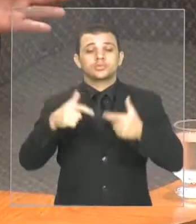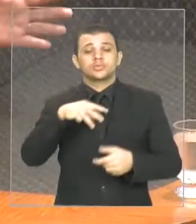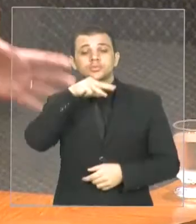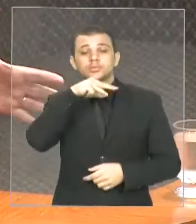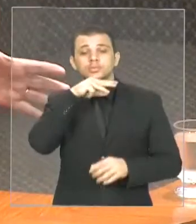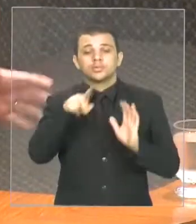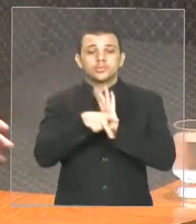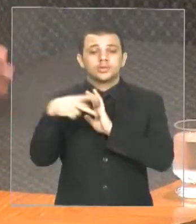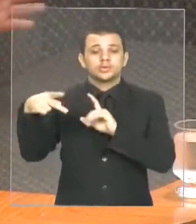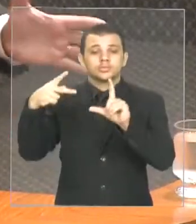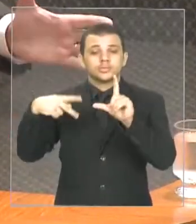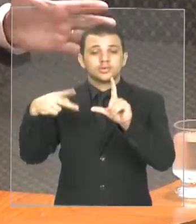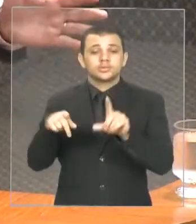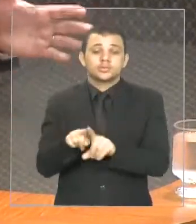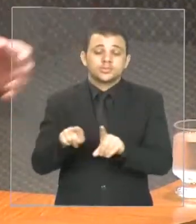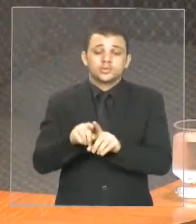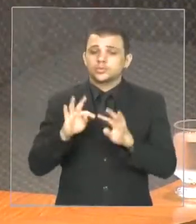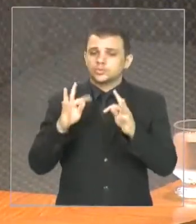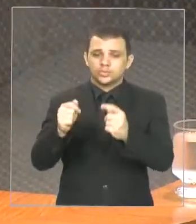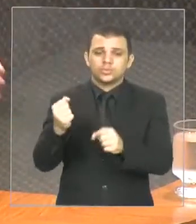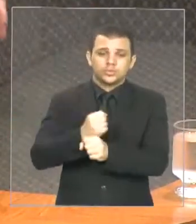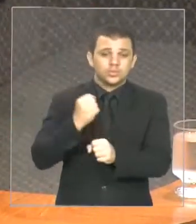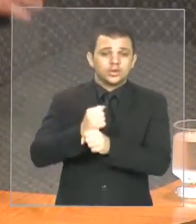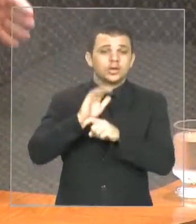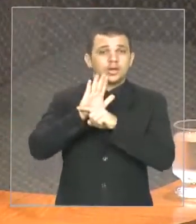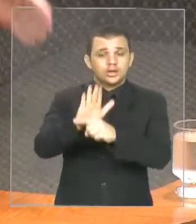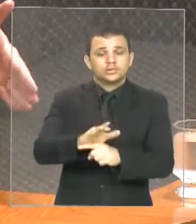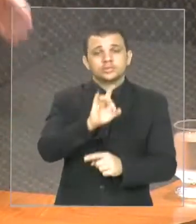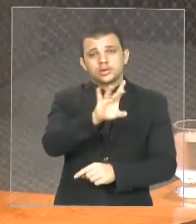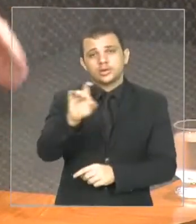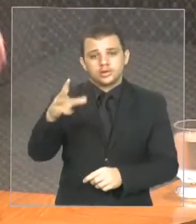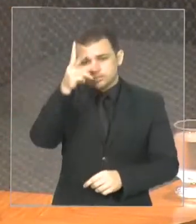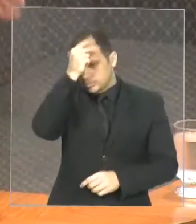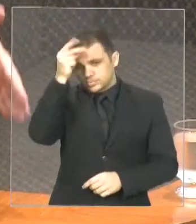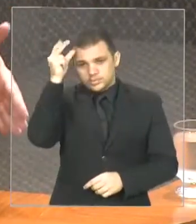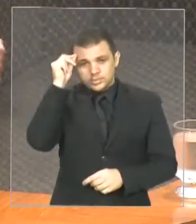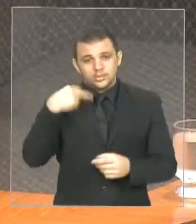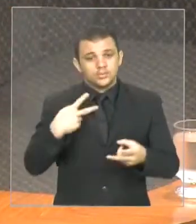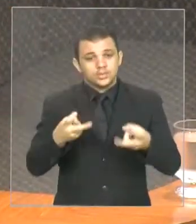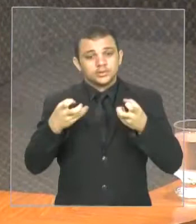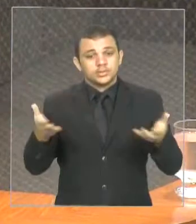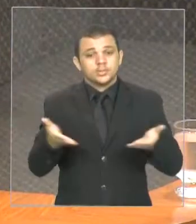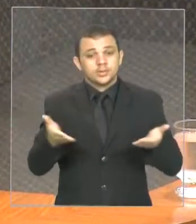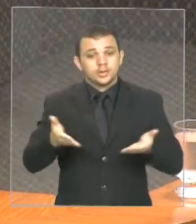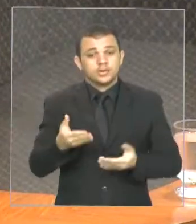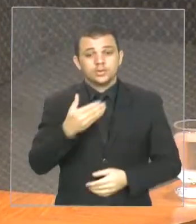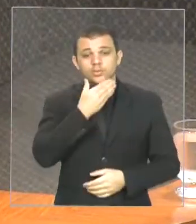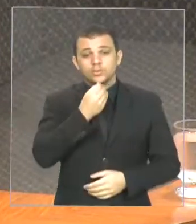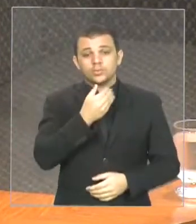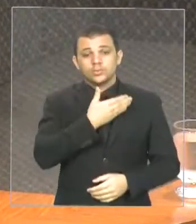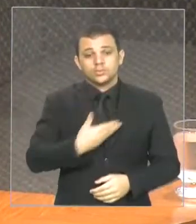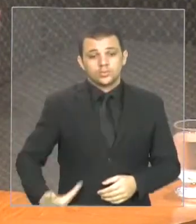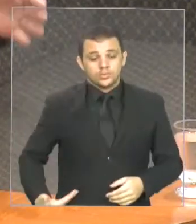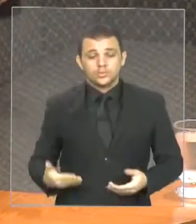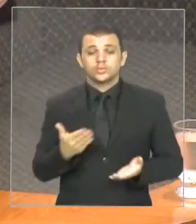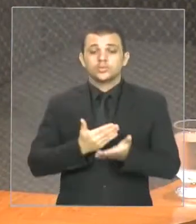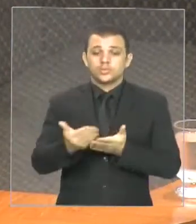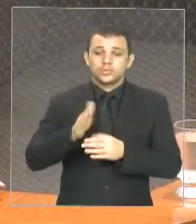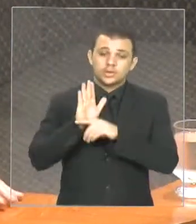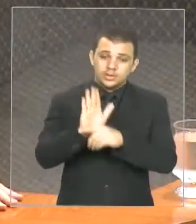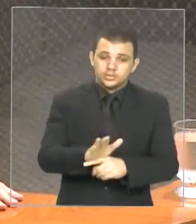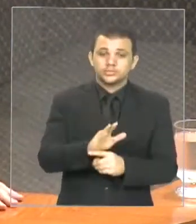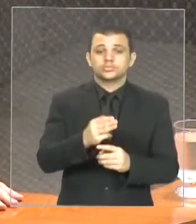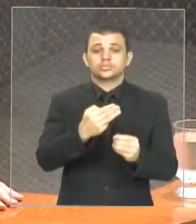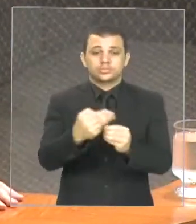as obras do governo do estado, ajudando os municípios. E eu vejo que agora o governo também está intervindo em obras no município, obras importantes que melhoram